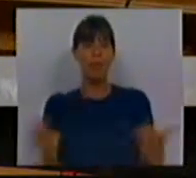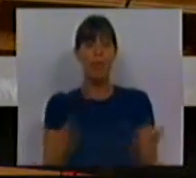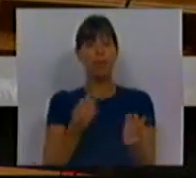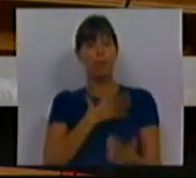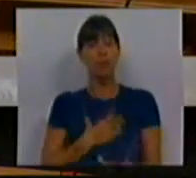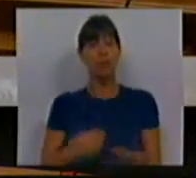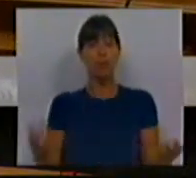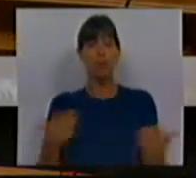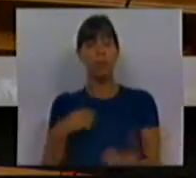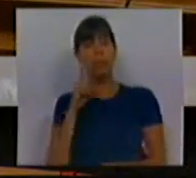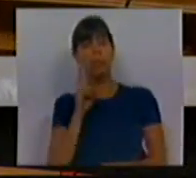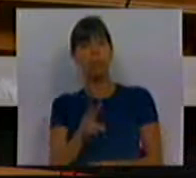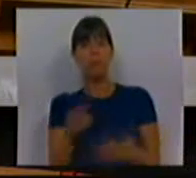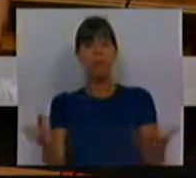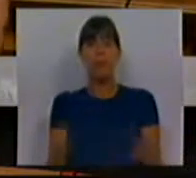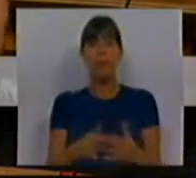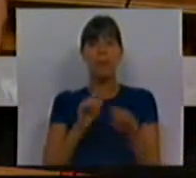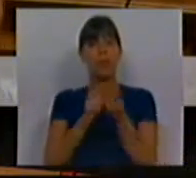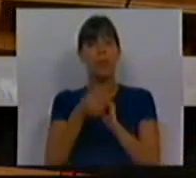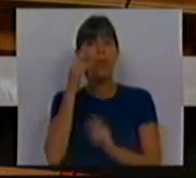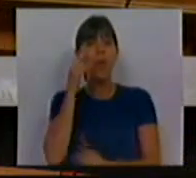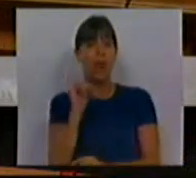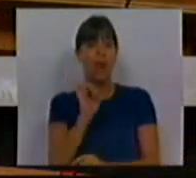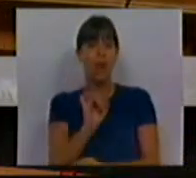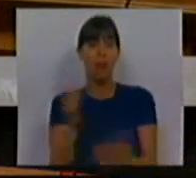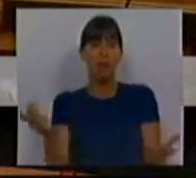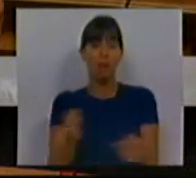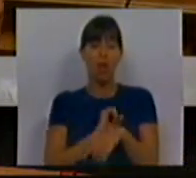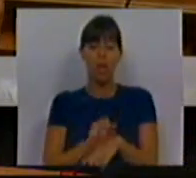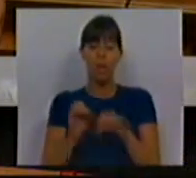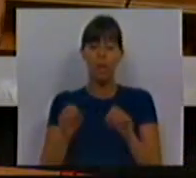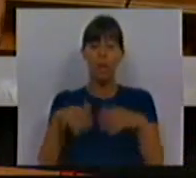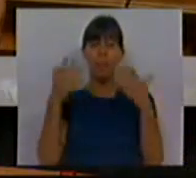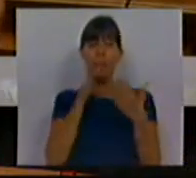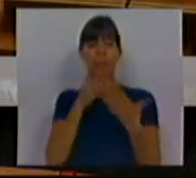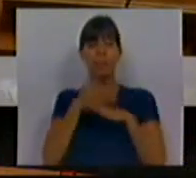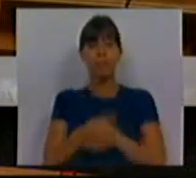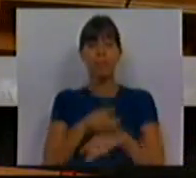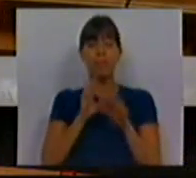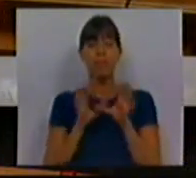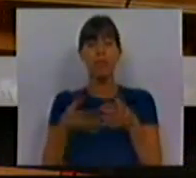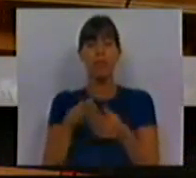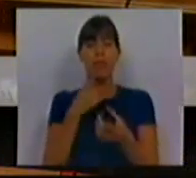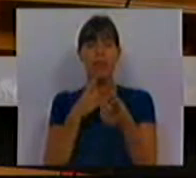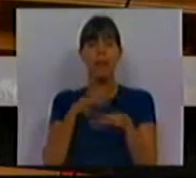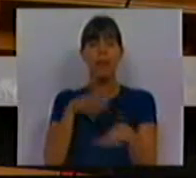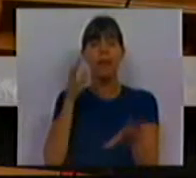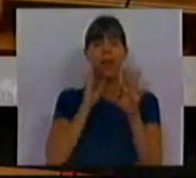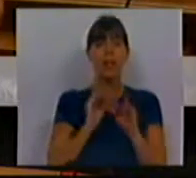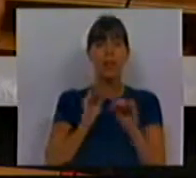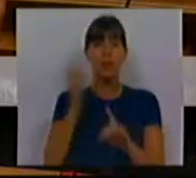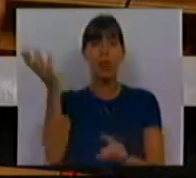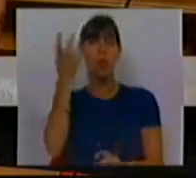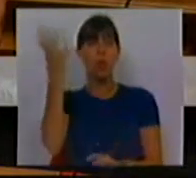com muito gosto que nós vemos que mudou de ideias, porque logo nas primeiras intervenções que fez na Comissão Parlamentar de Educação e